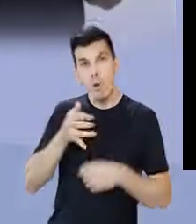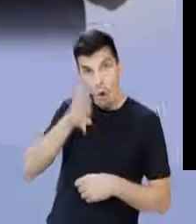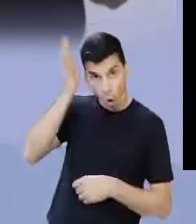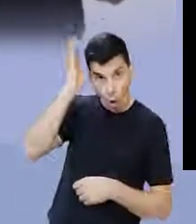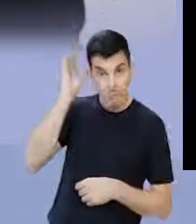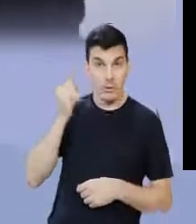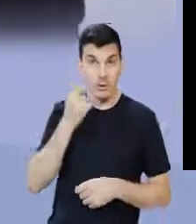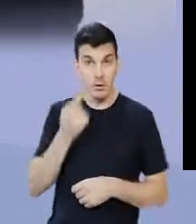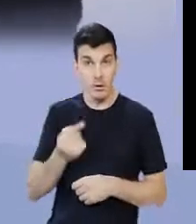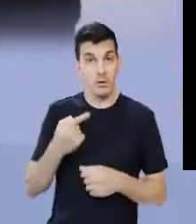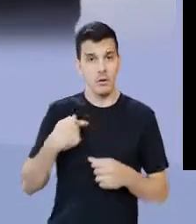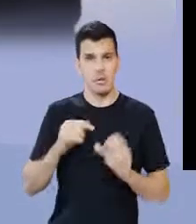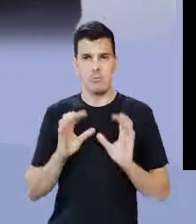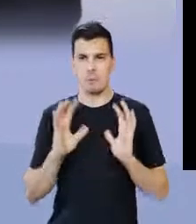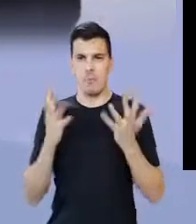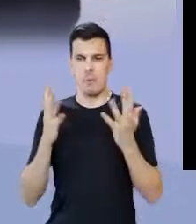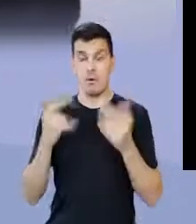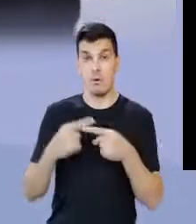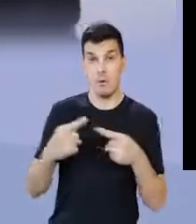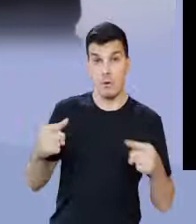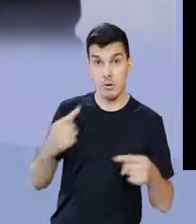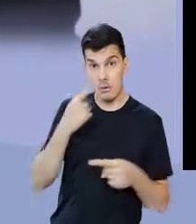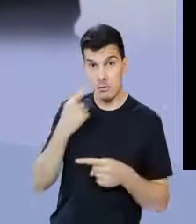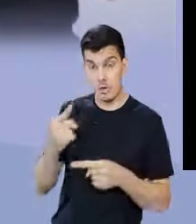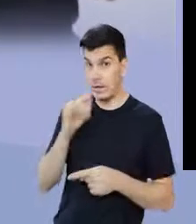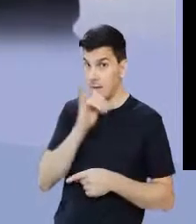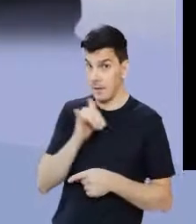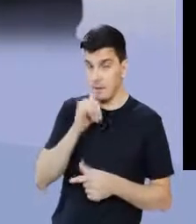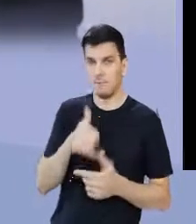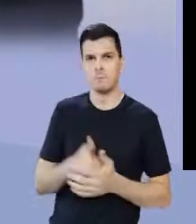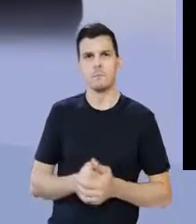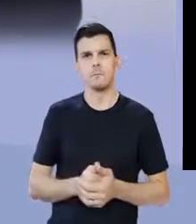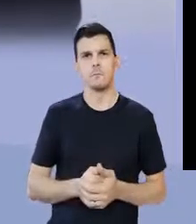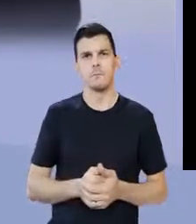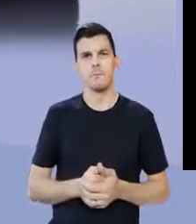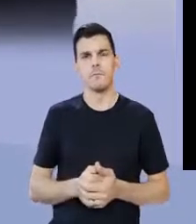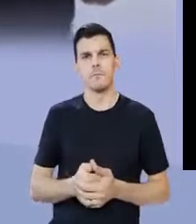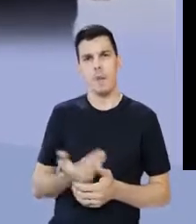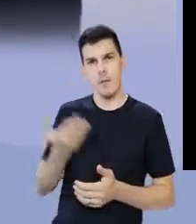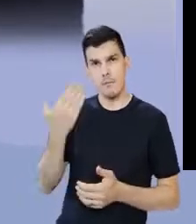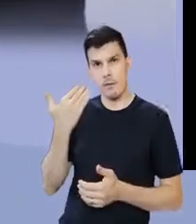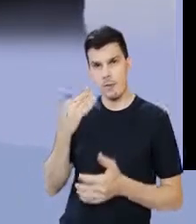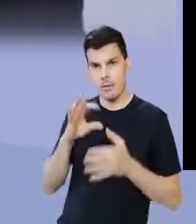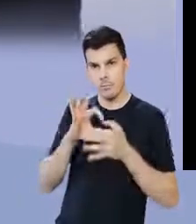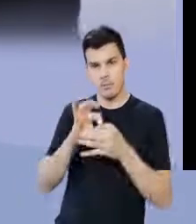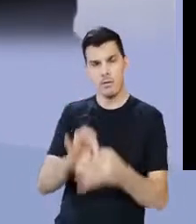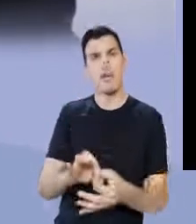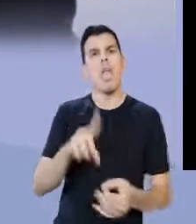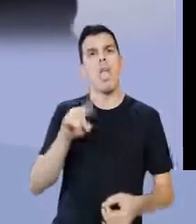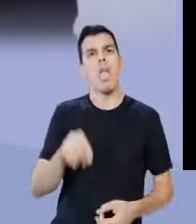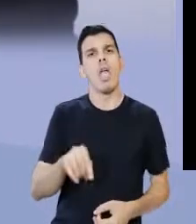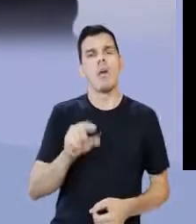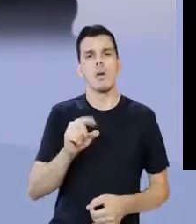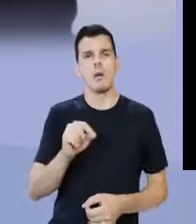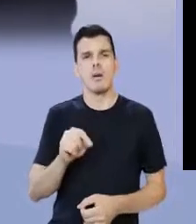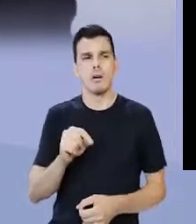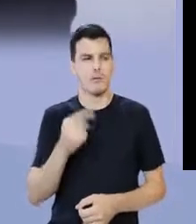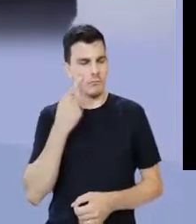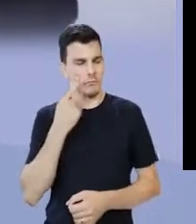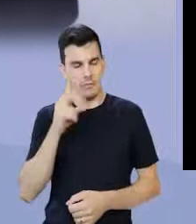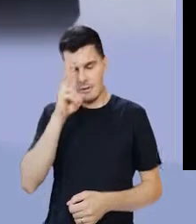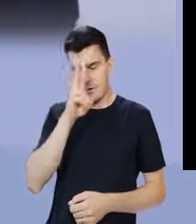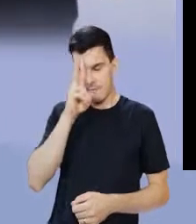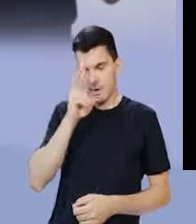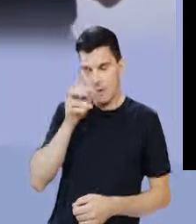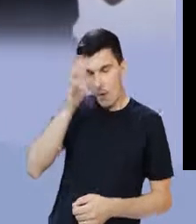império romano, e de espaço, comemorativo, do fanismo italiano, a sombra do passado, recriado, ergue-se a